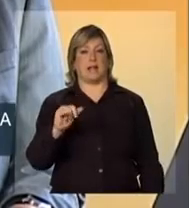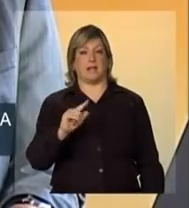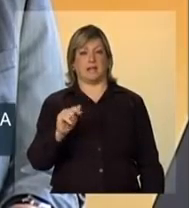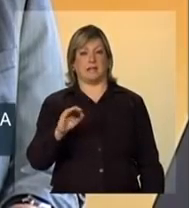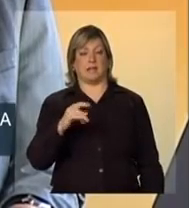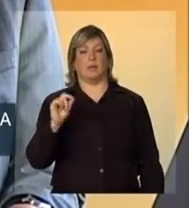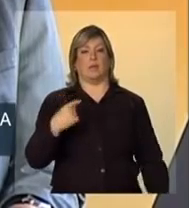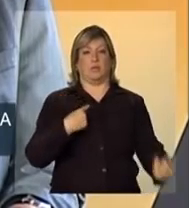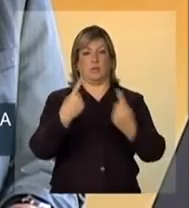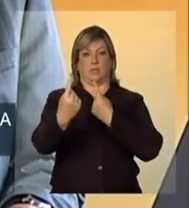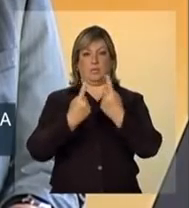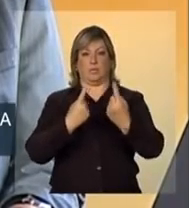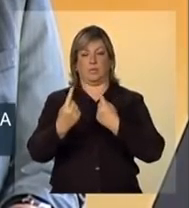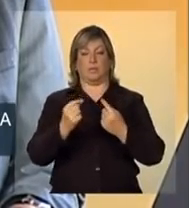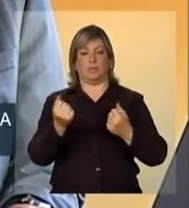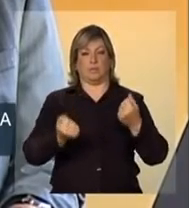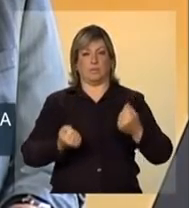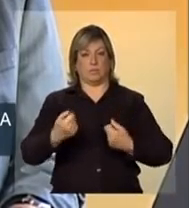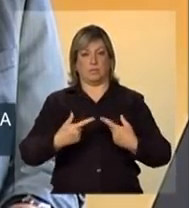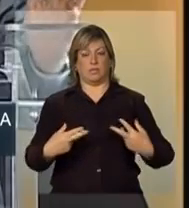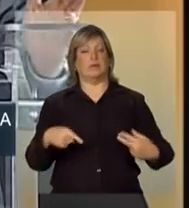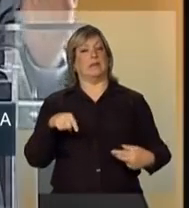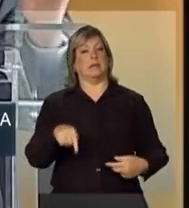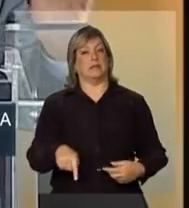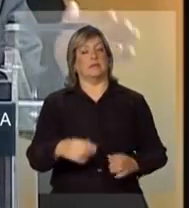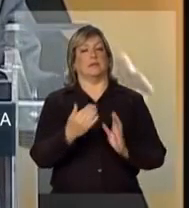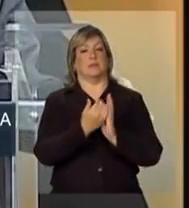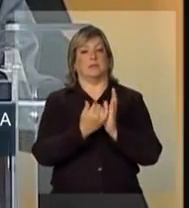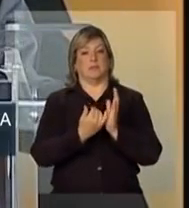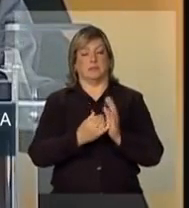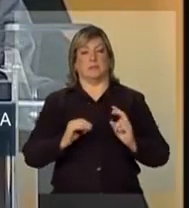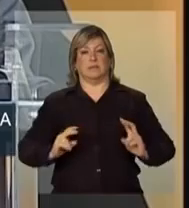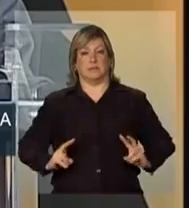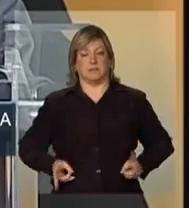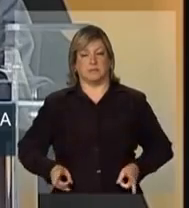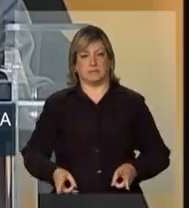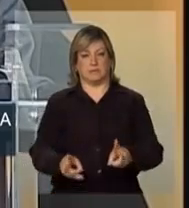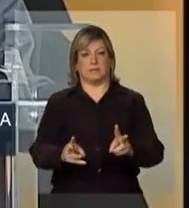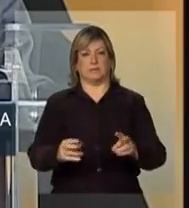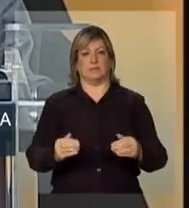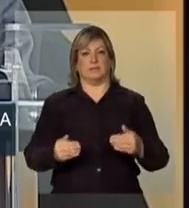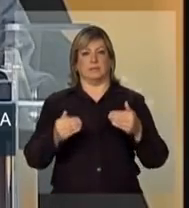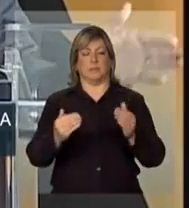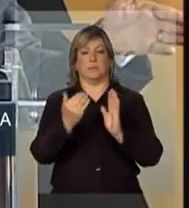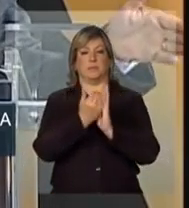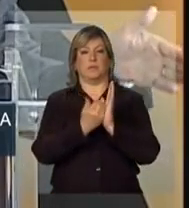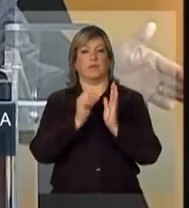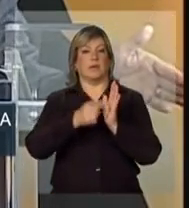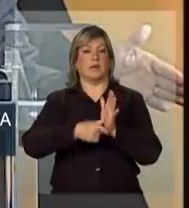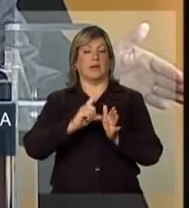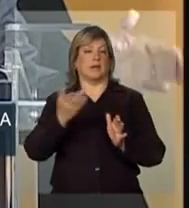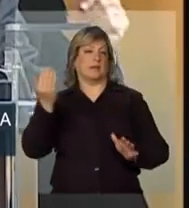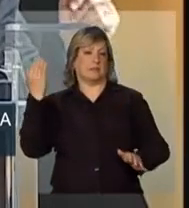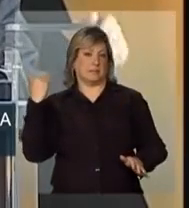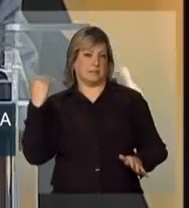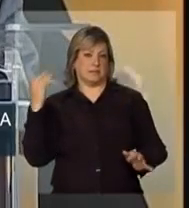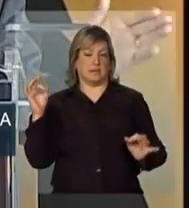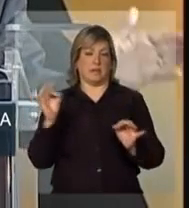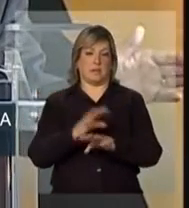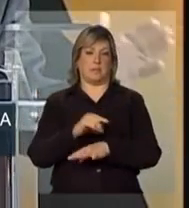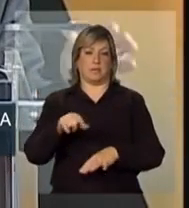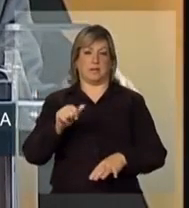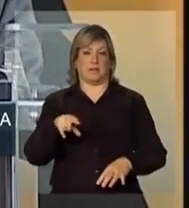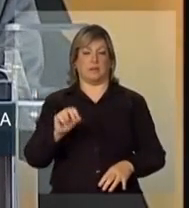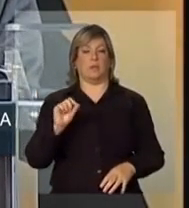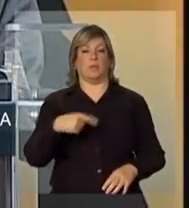que dá sequência a um programa anterior, que se encerrou esse ano, o